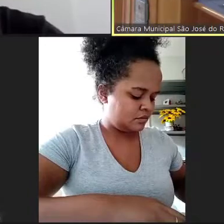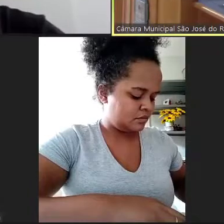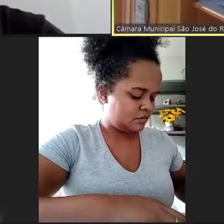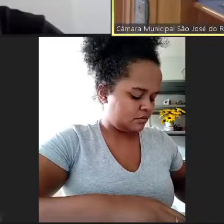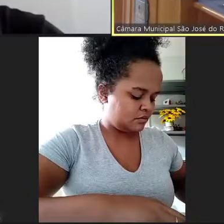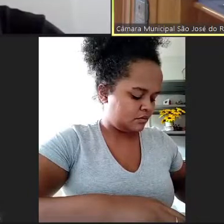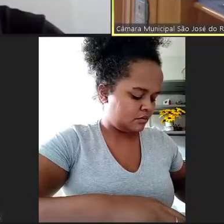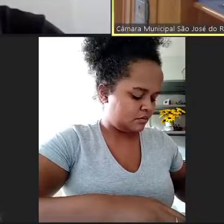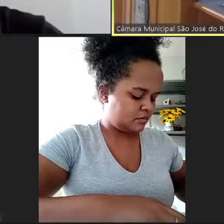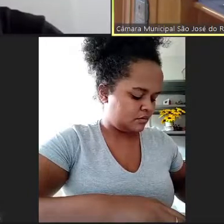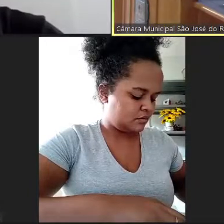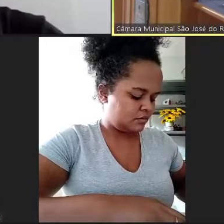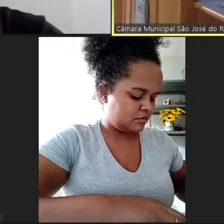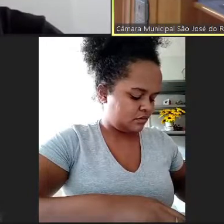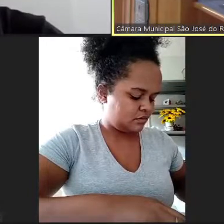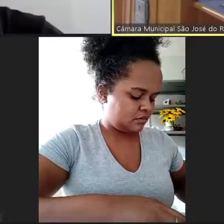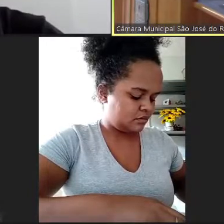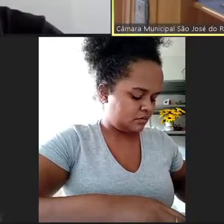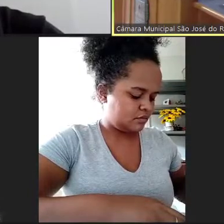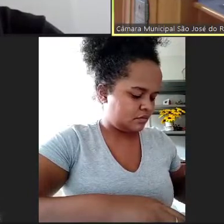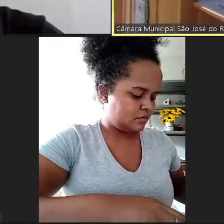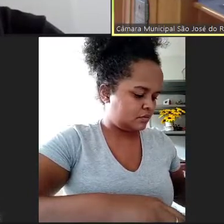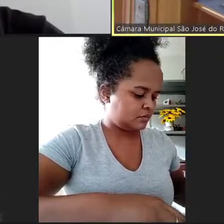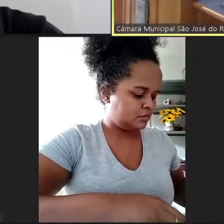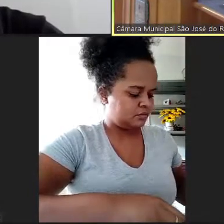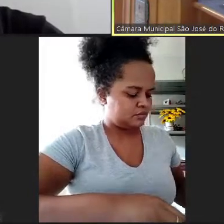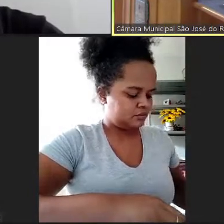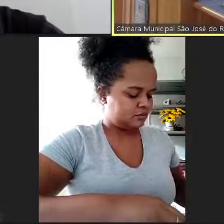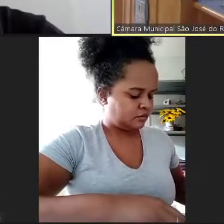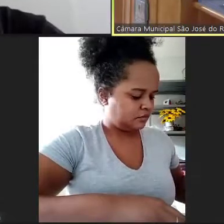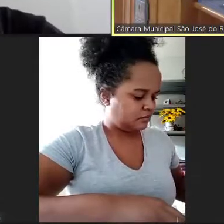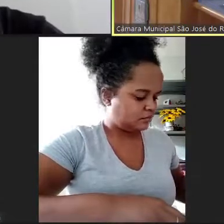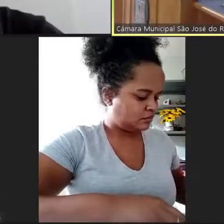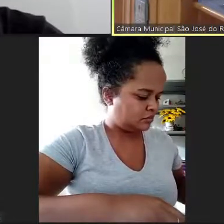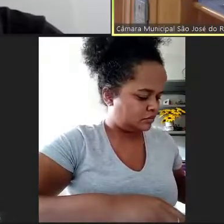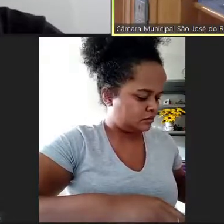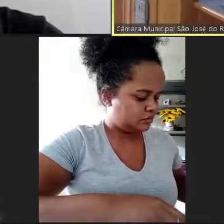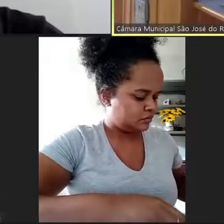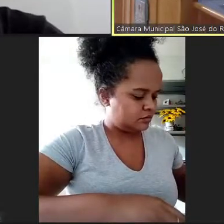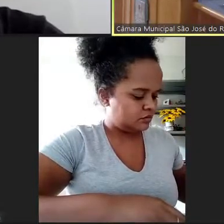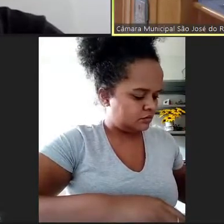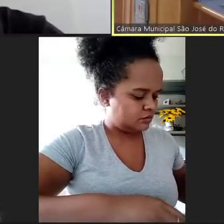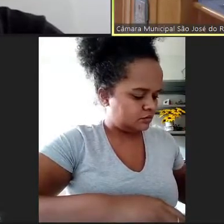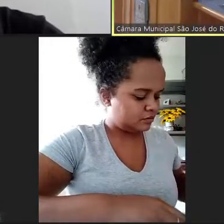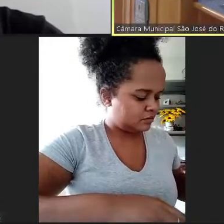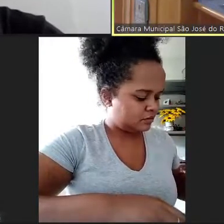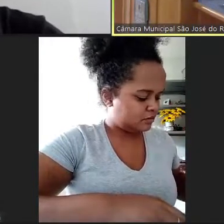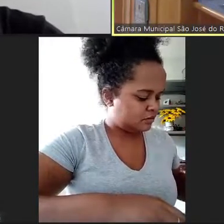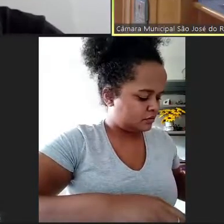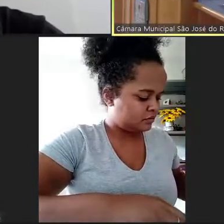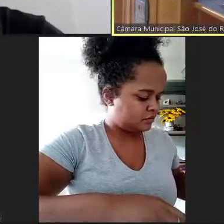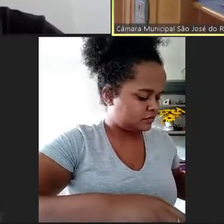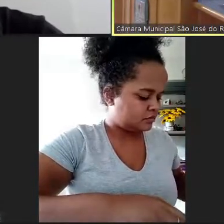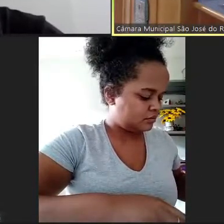altera o projeto de lei número 4, de 9 de março de 2021. A emenda aditiva número 2 ao projeto